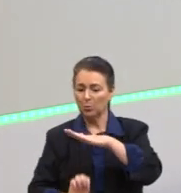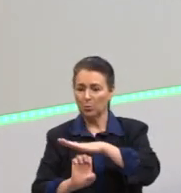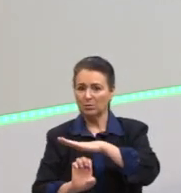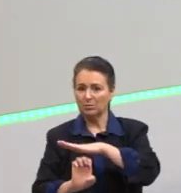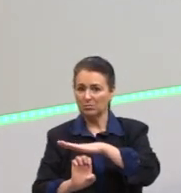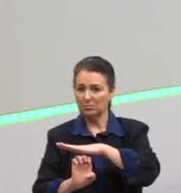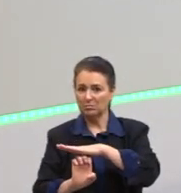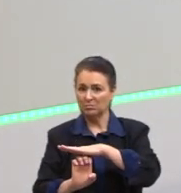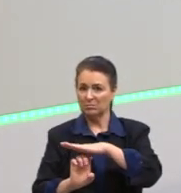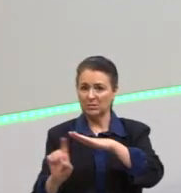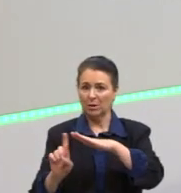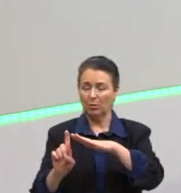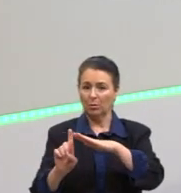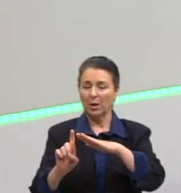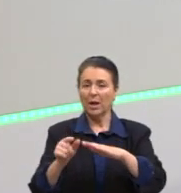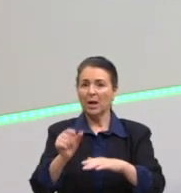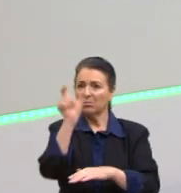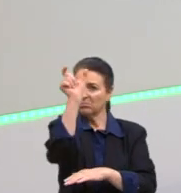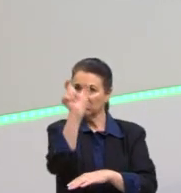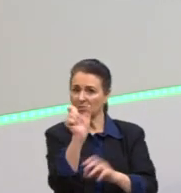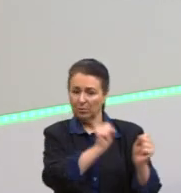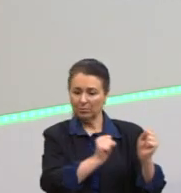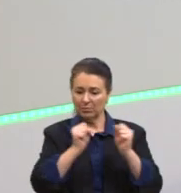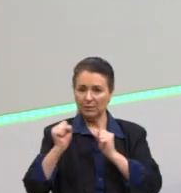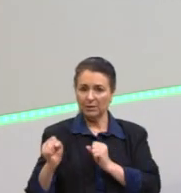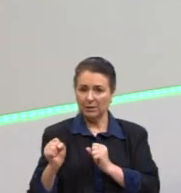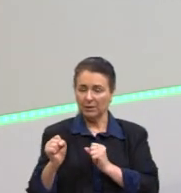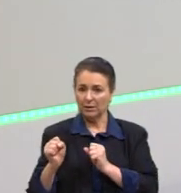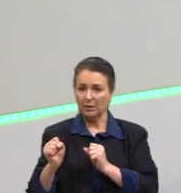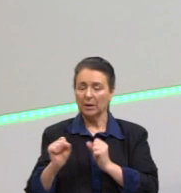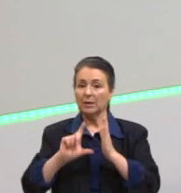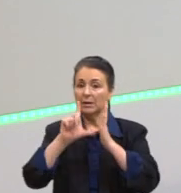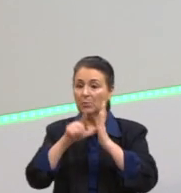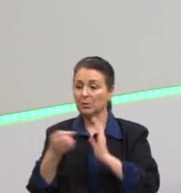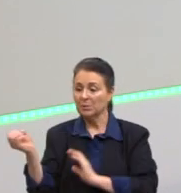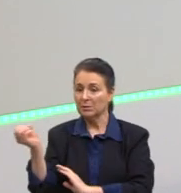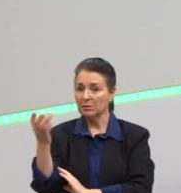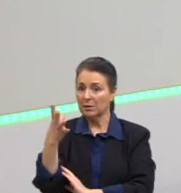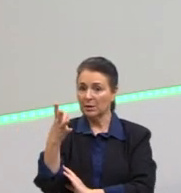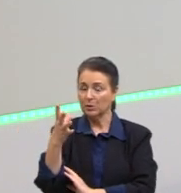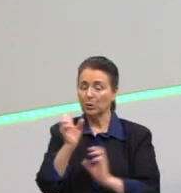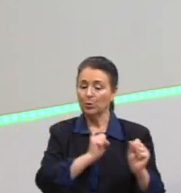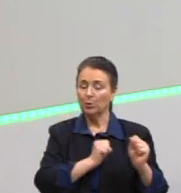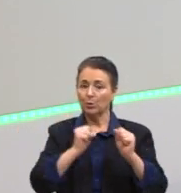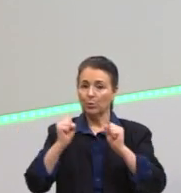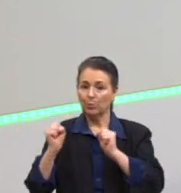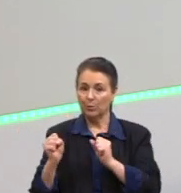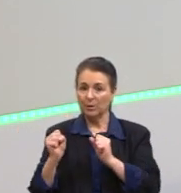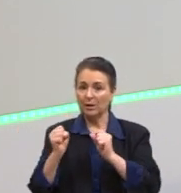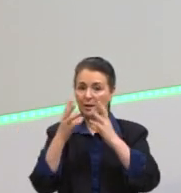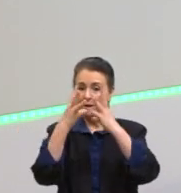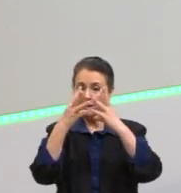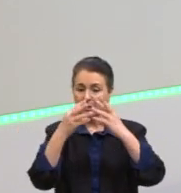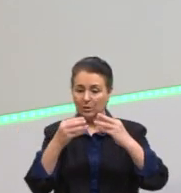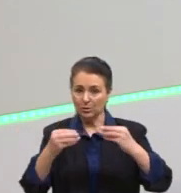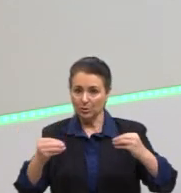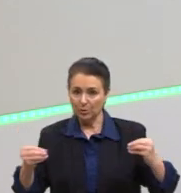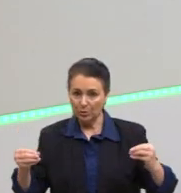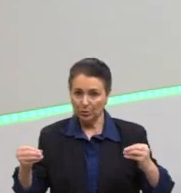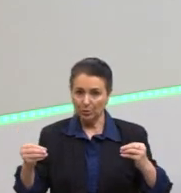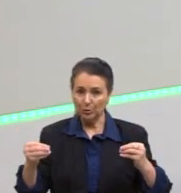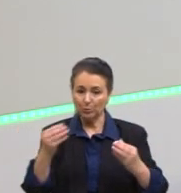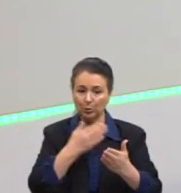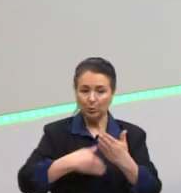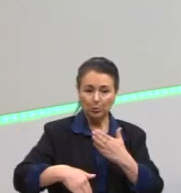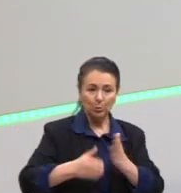fragmentada, numa figura, o poder na pós-modernidade. Na pós-modernidade, o poder está diluído em todos os setores da